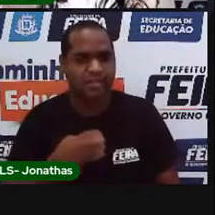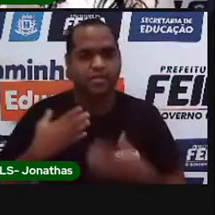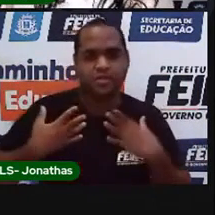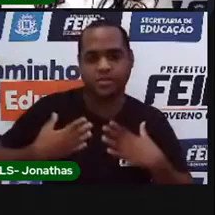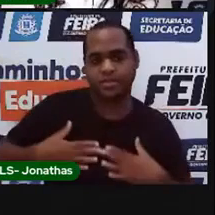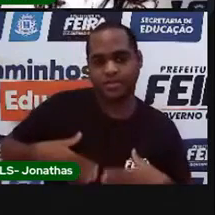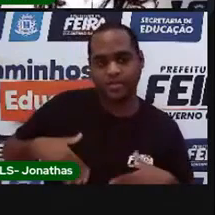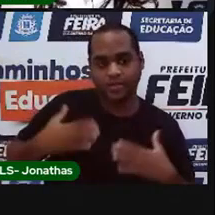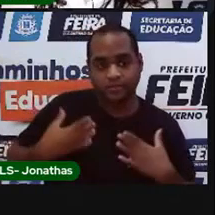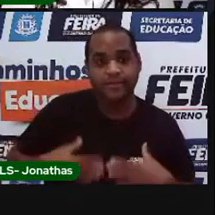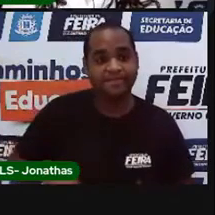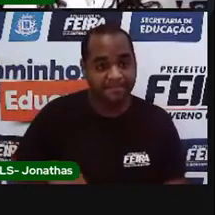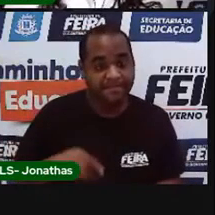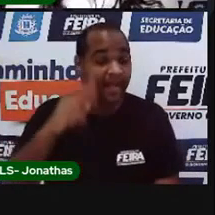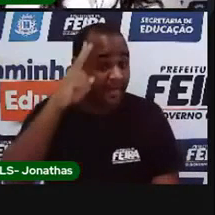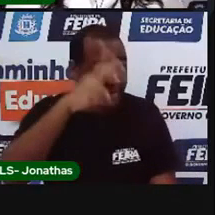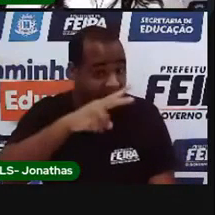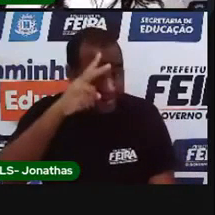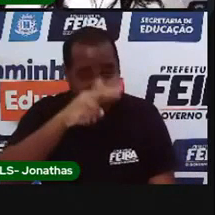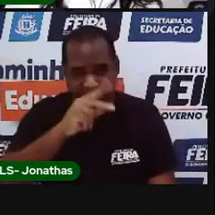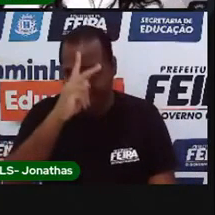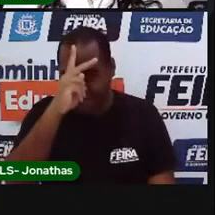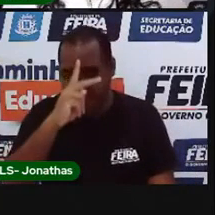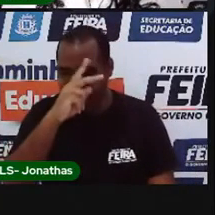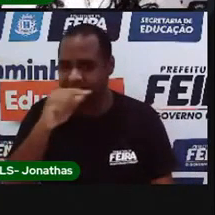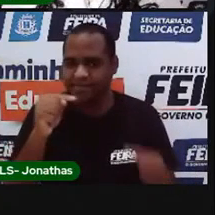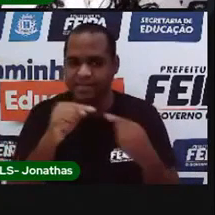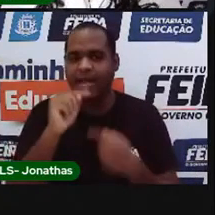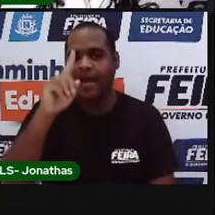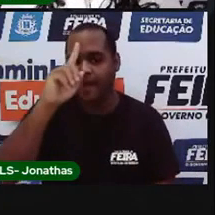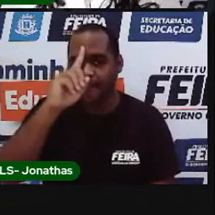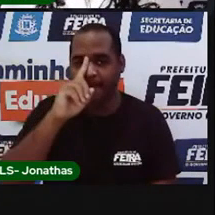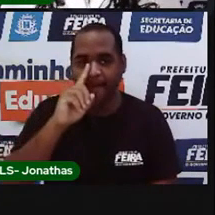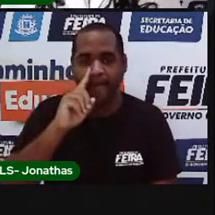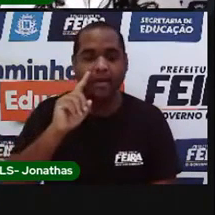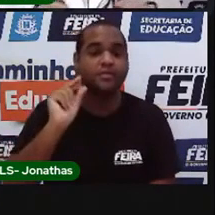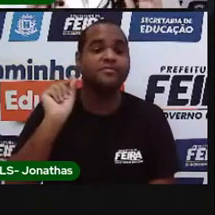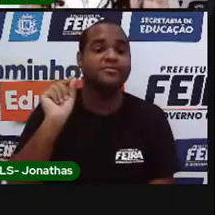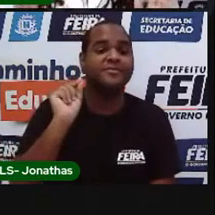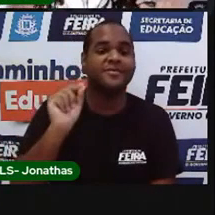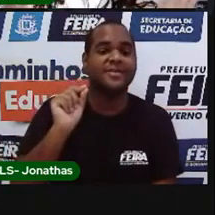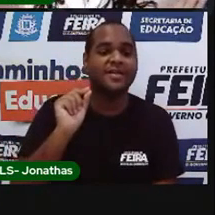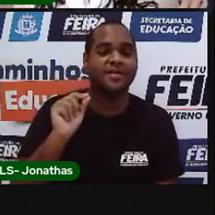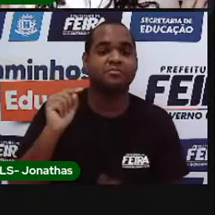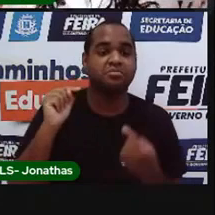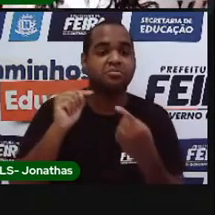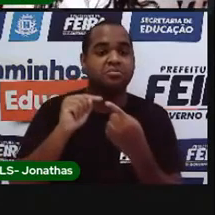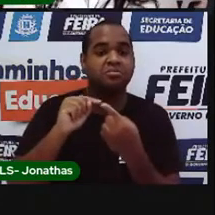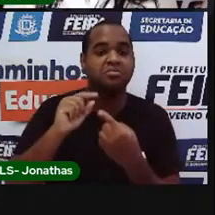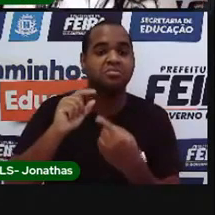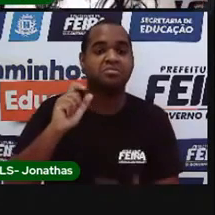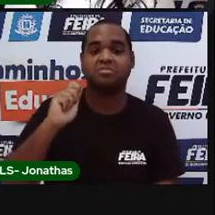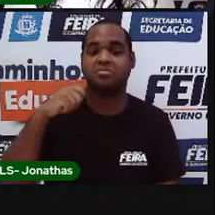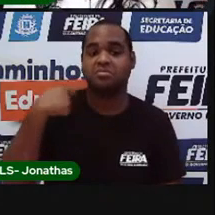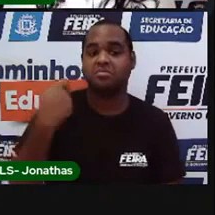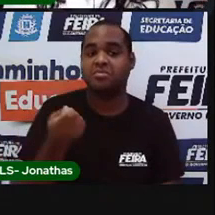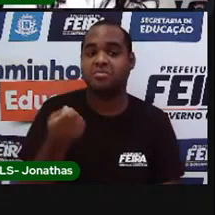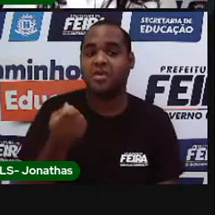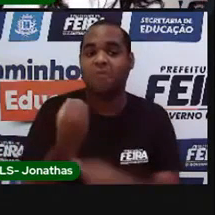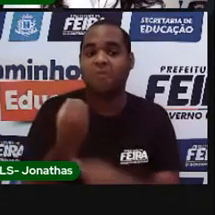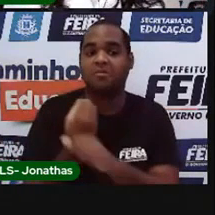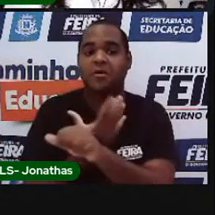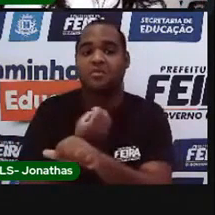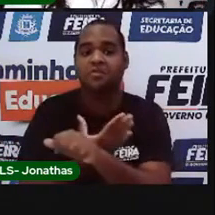Lembra da história? O amarelo. Amarelo representa uma emoção.